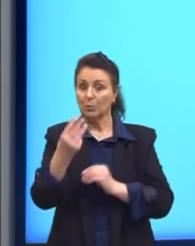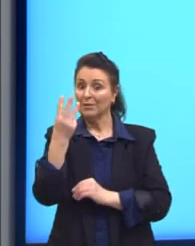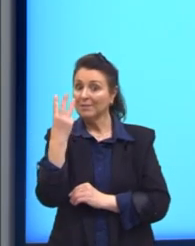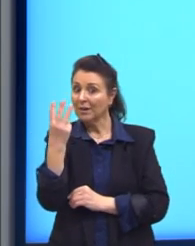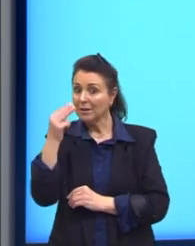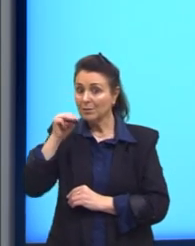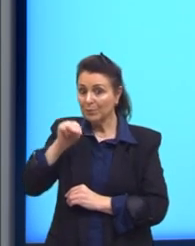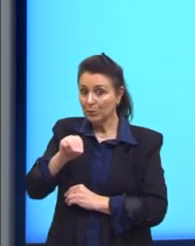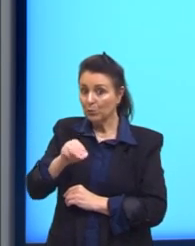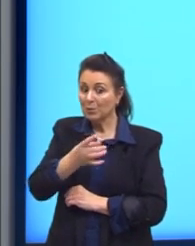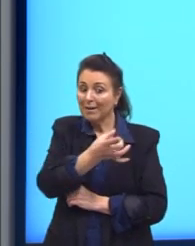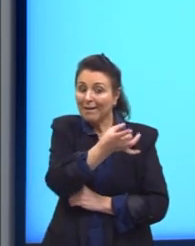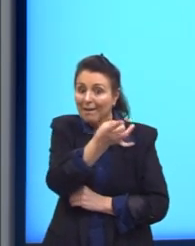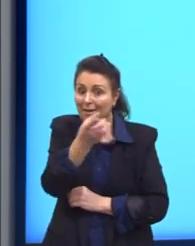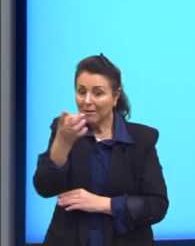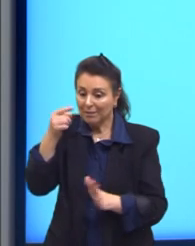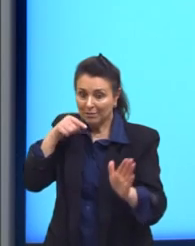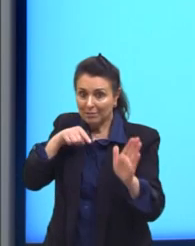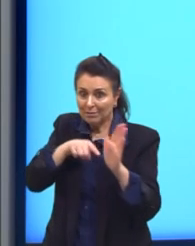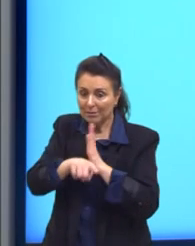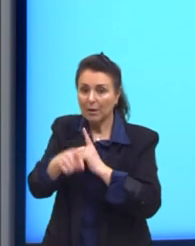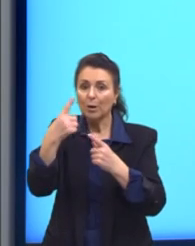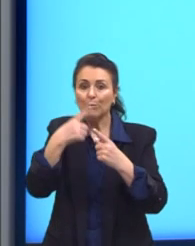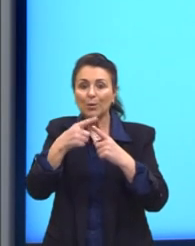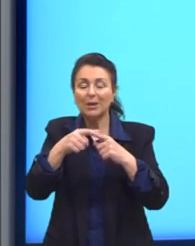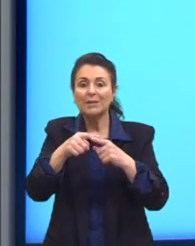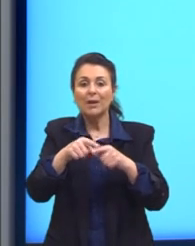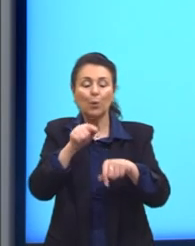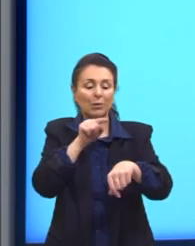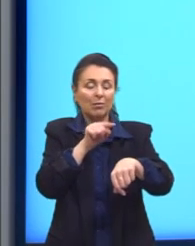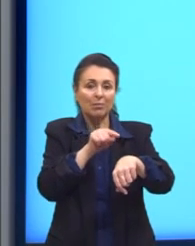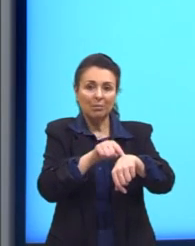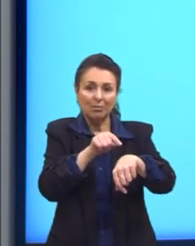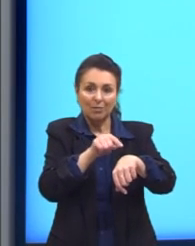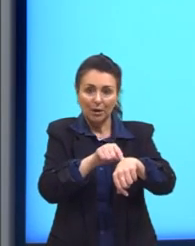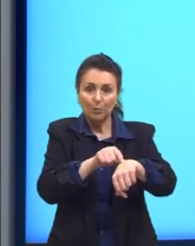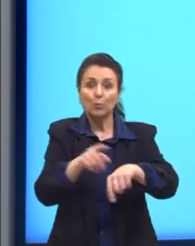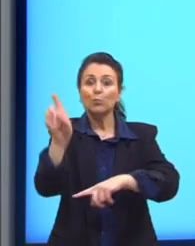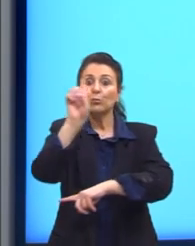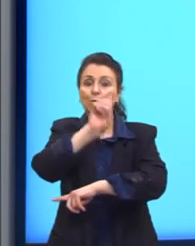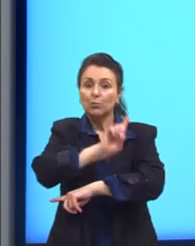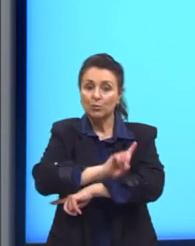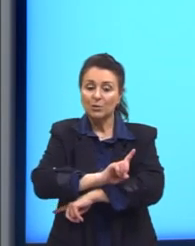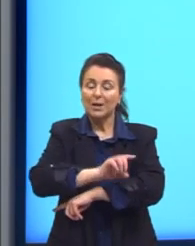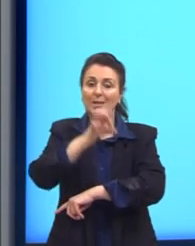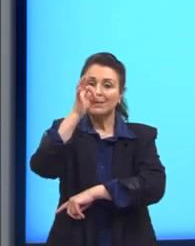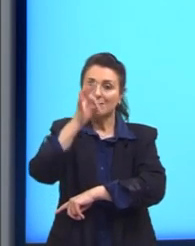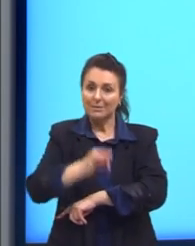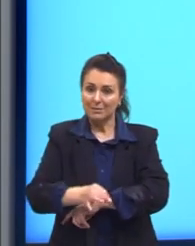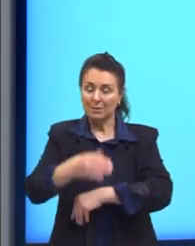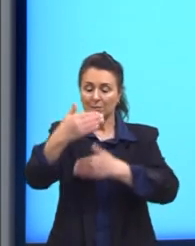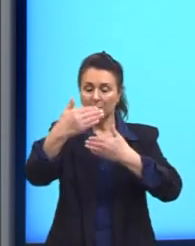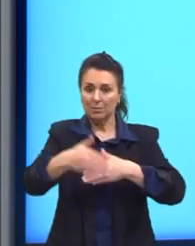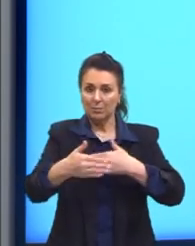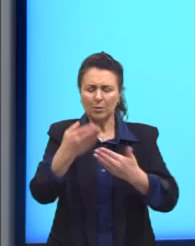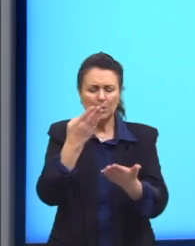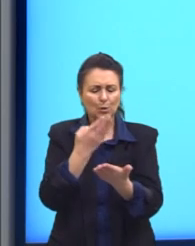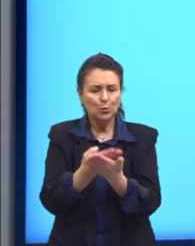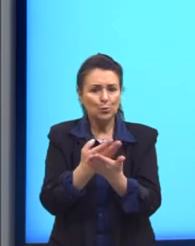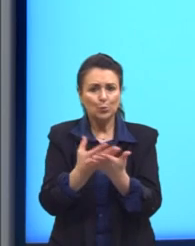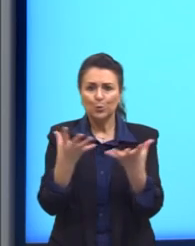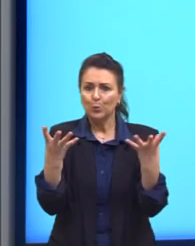minutos para cada questão, porque esse é o prazo que vocês têm lá no dia da prova. Estude